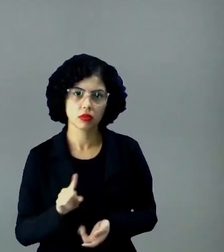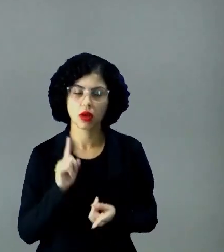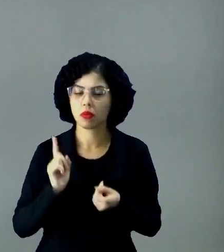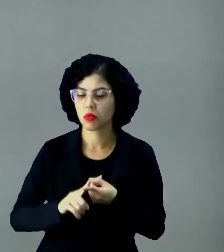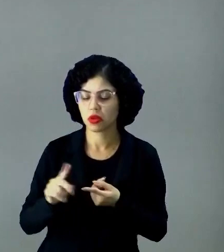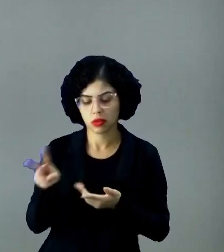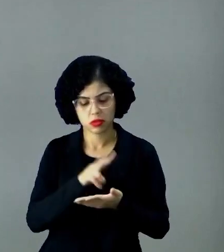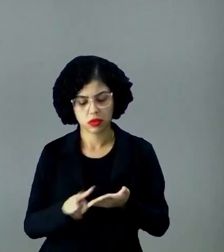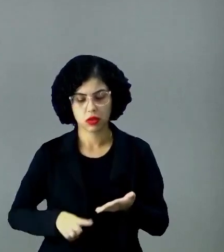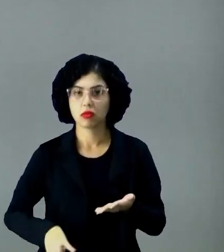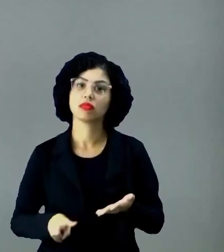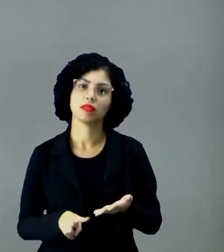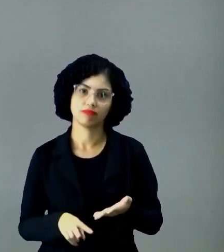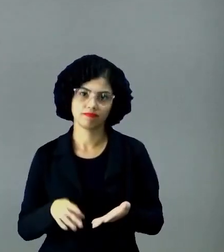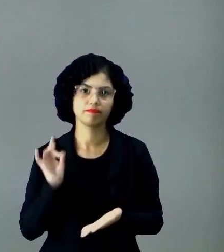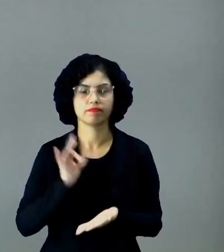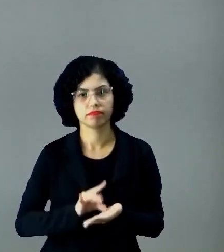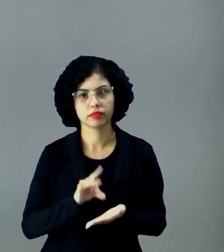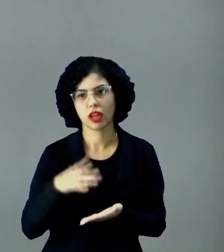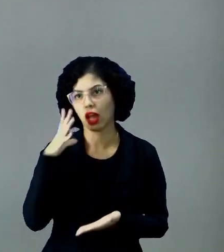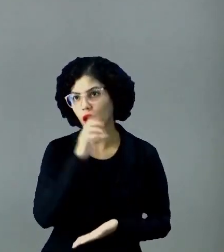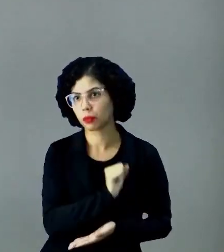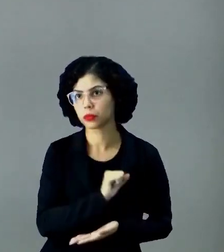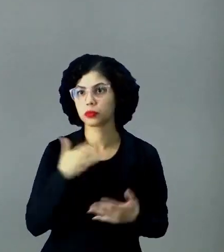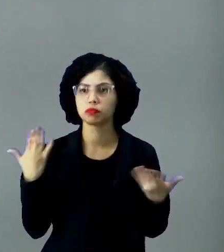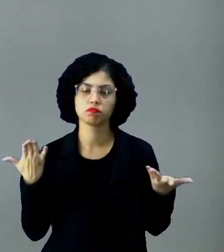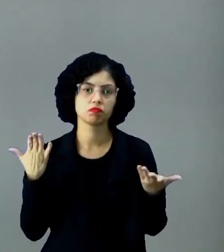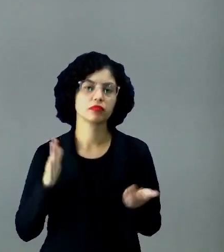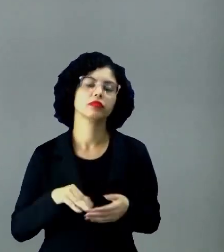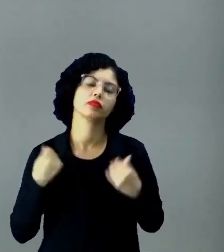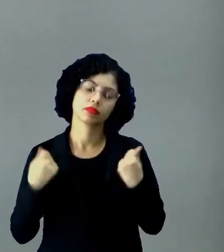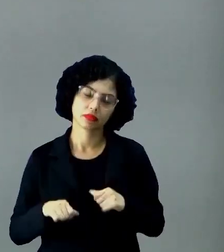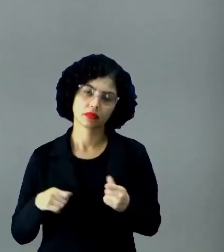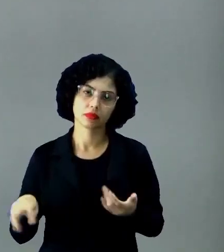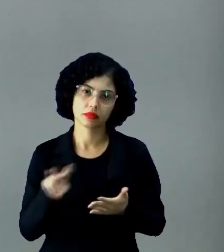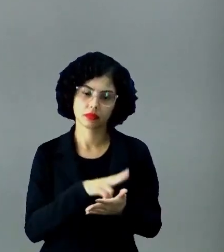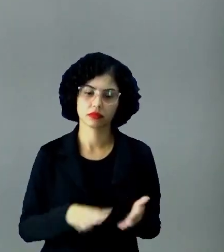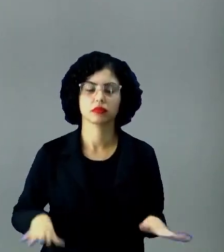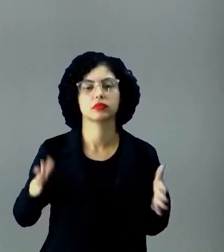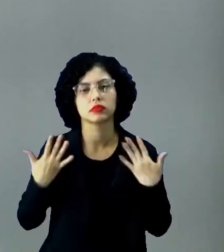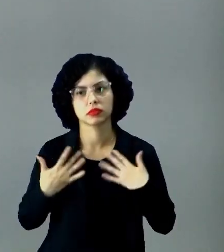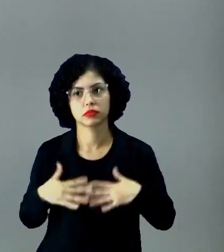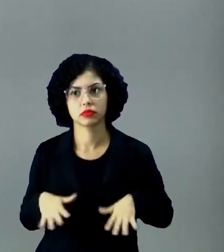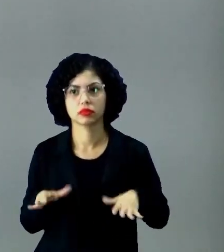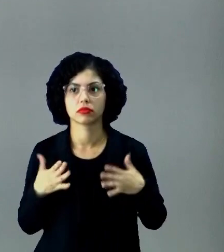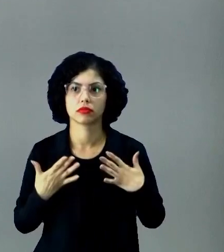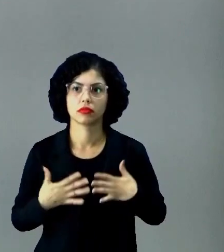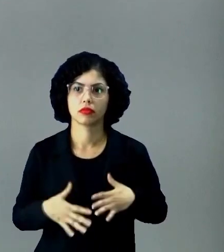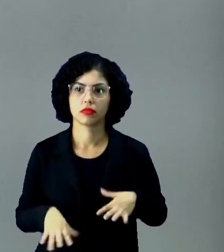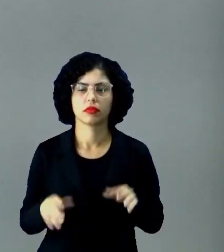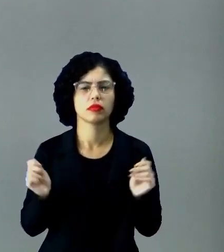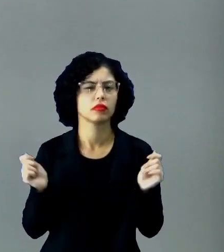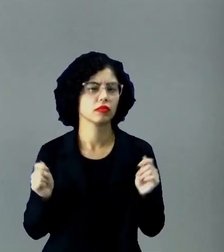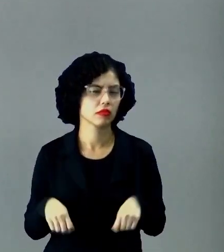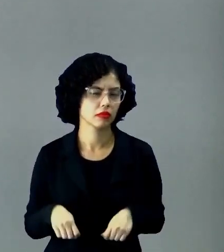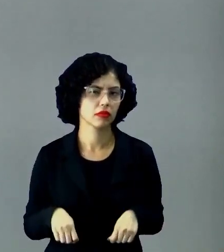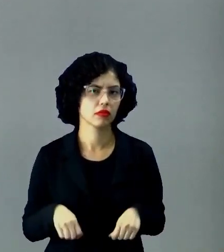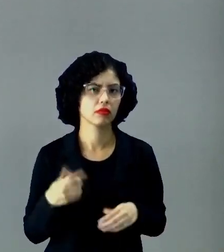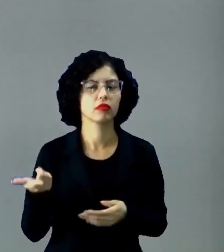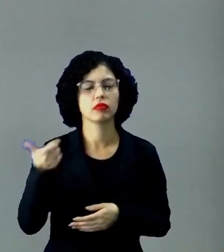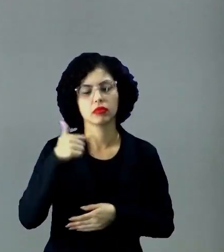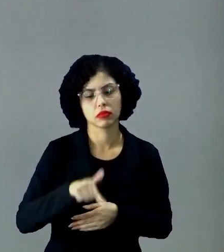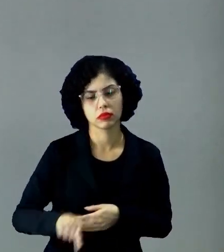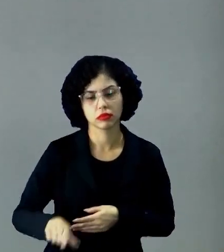não leu direito, a gente leu por cima, leu rapidamente. Então, é preciso ler devagar e, se possível, fazer uma